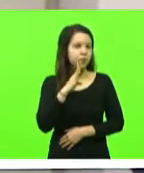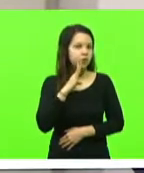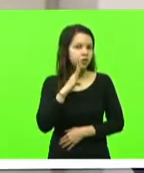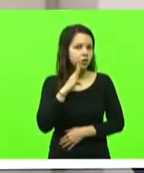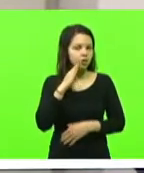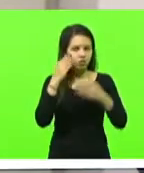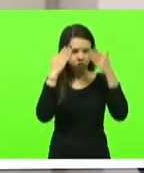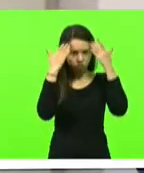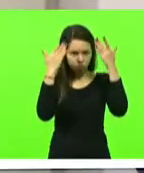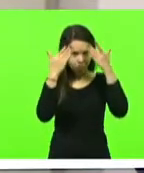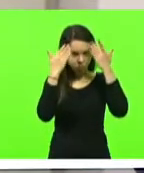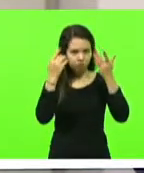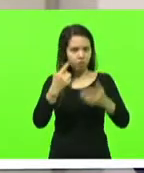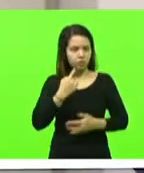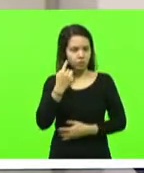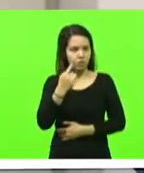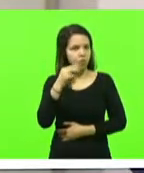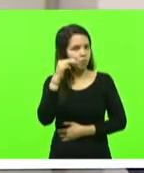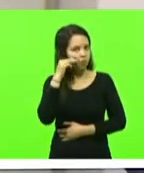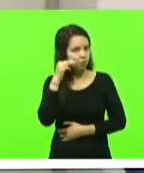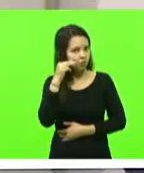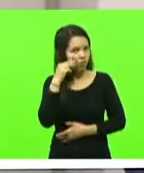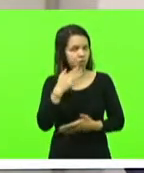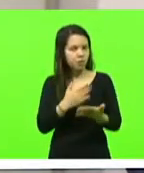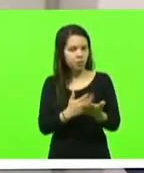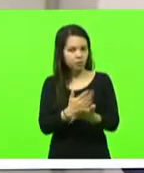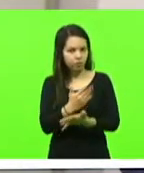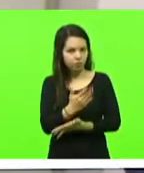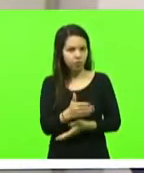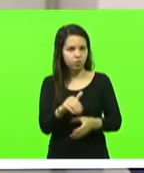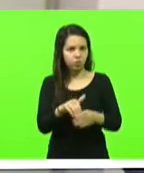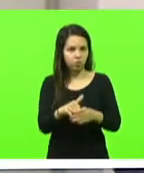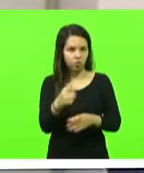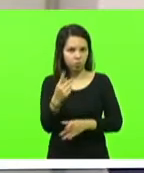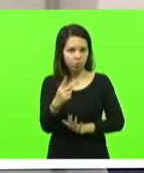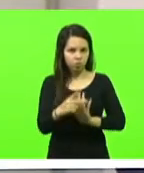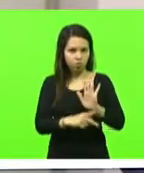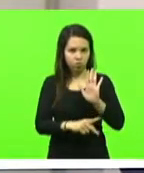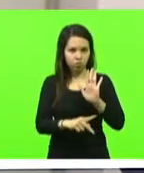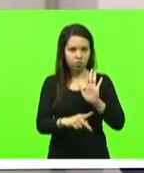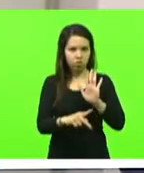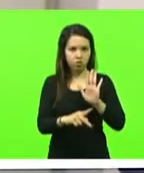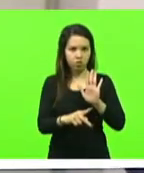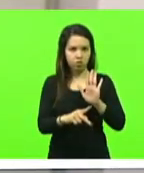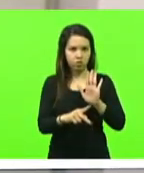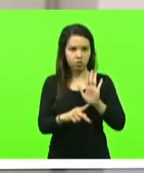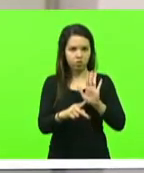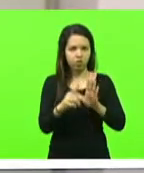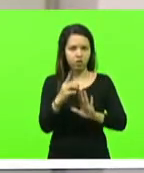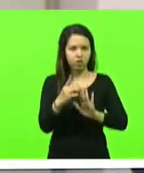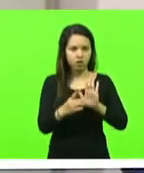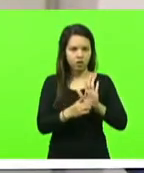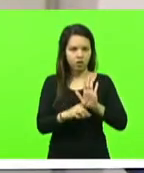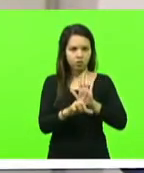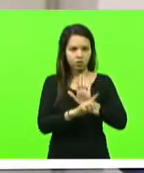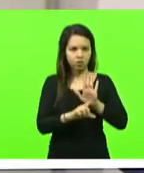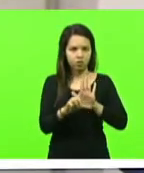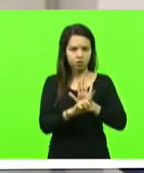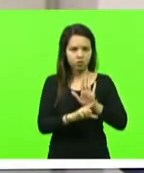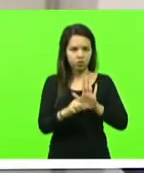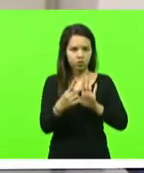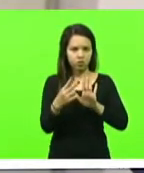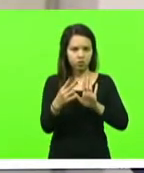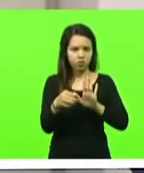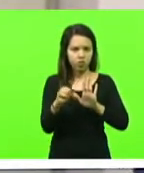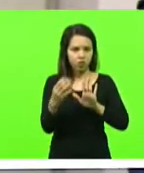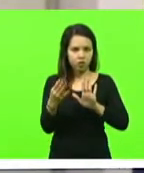senhora deputada Marlene Fengler, foi aprovado em turno único o projeto de decreto legislativo número 4 barra 2021.